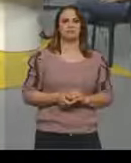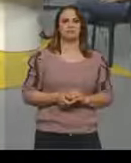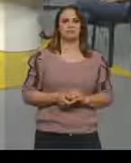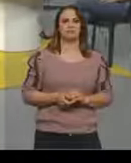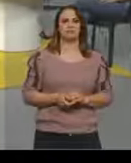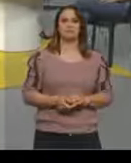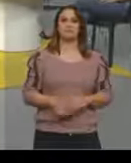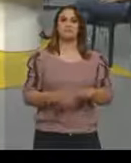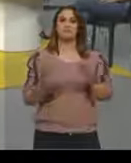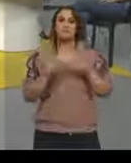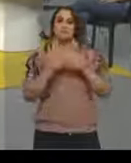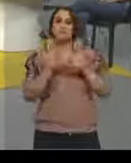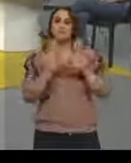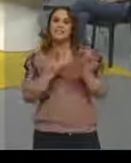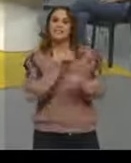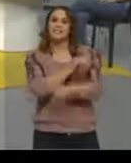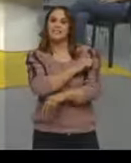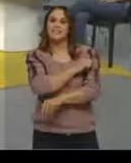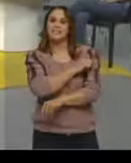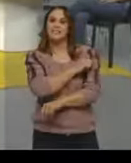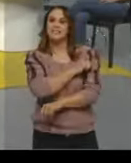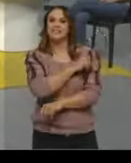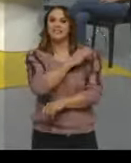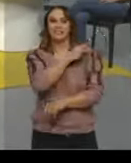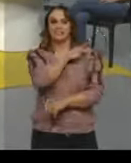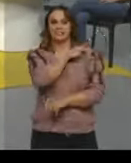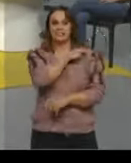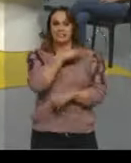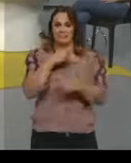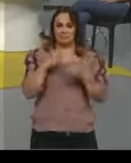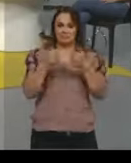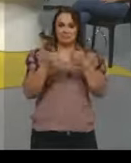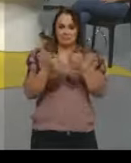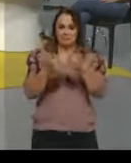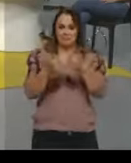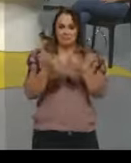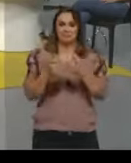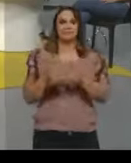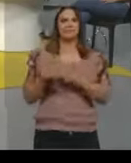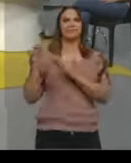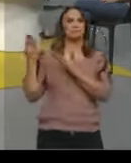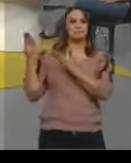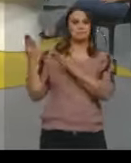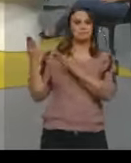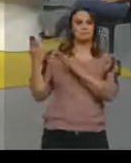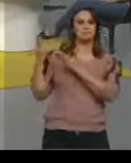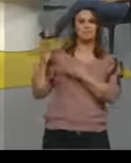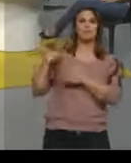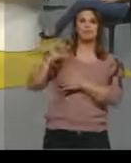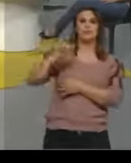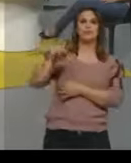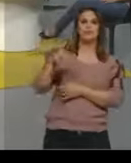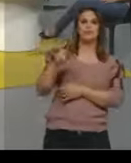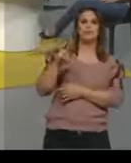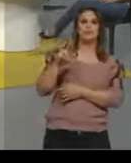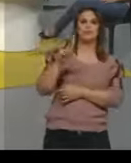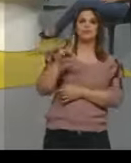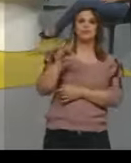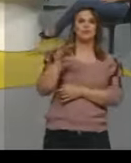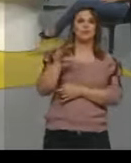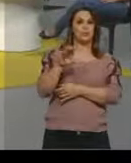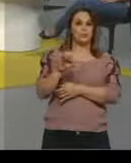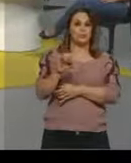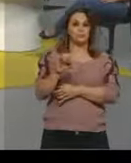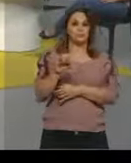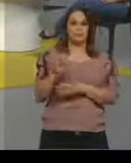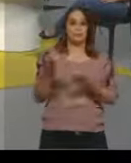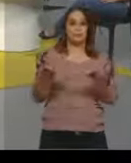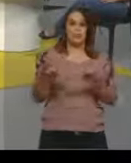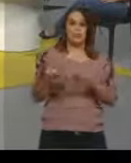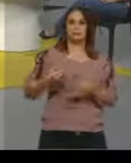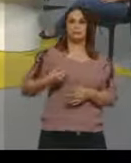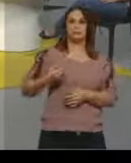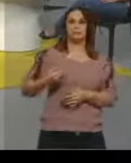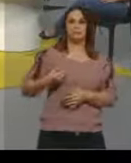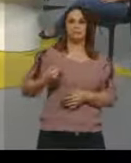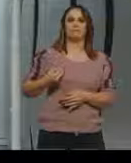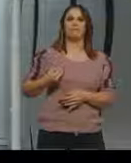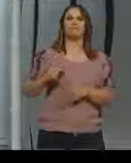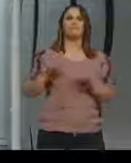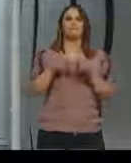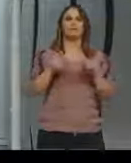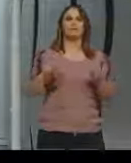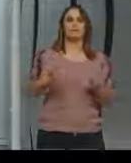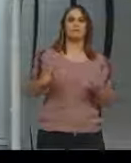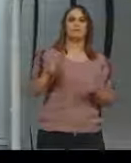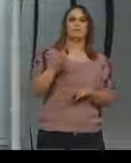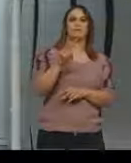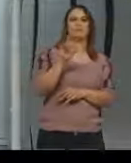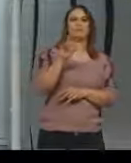Olá estudantes do Ensino Médio, tudo bem? Aqui é o professor Júlio Bastos, hoje acompanhado dos professores